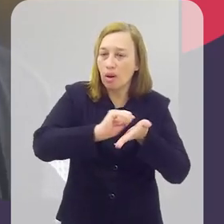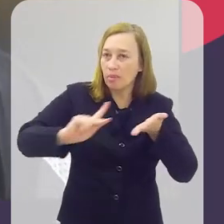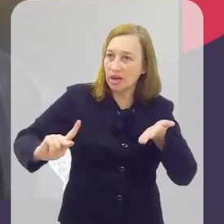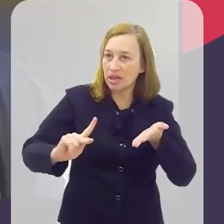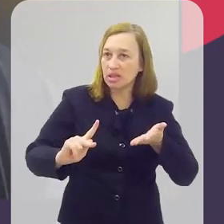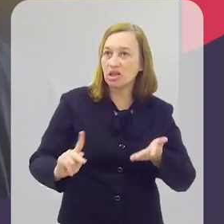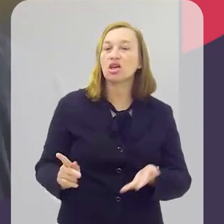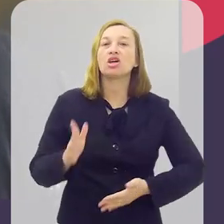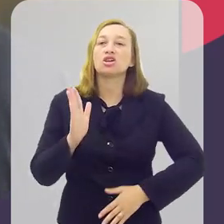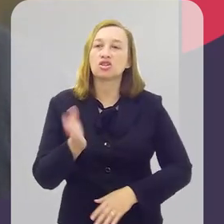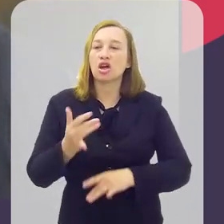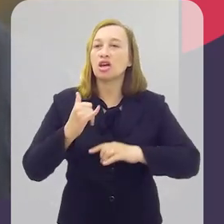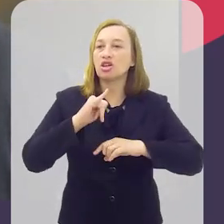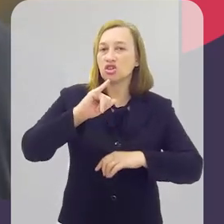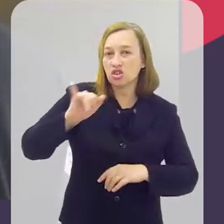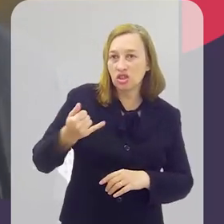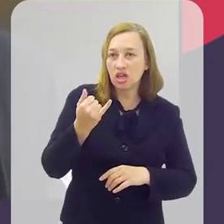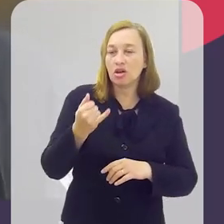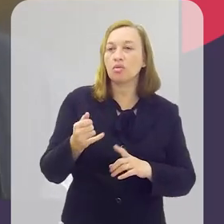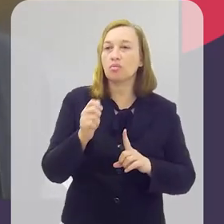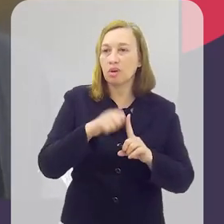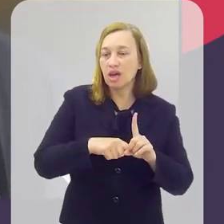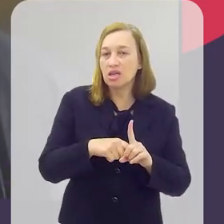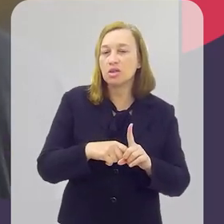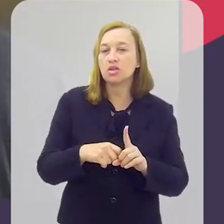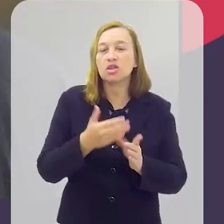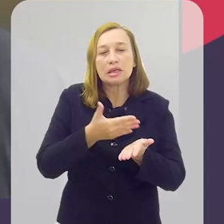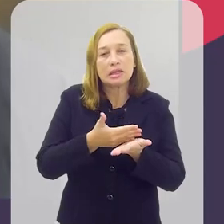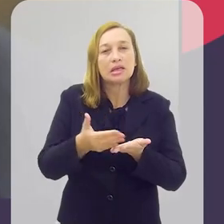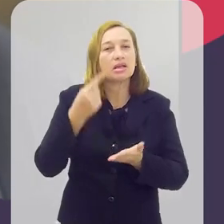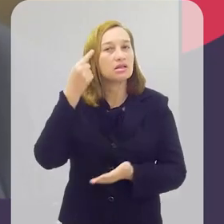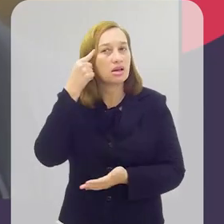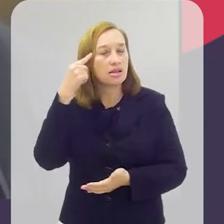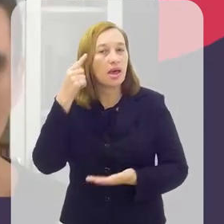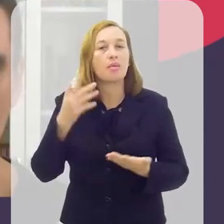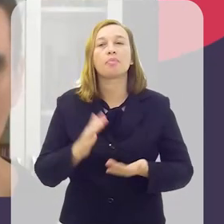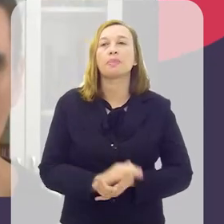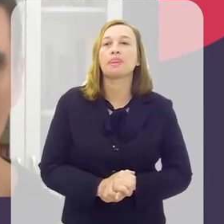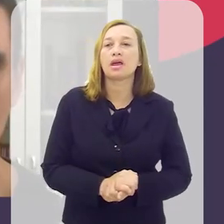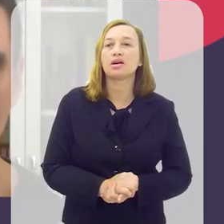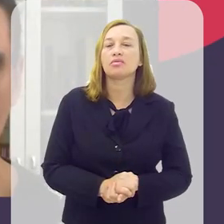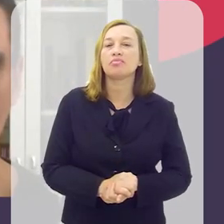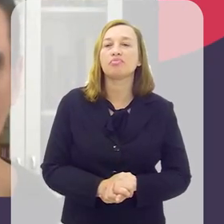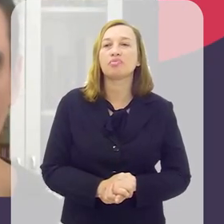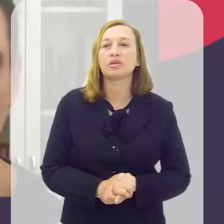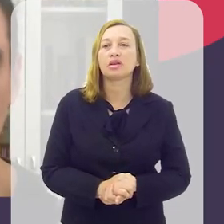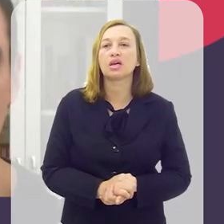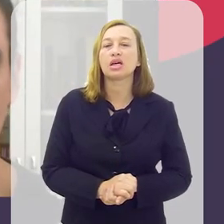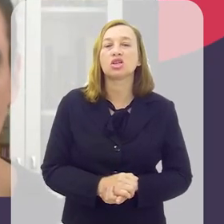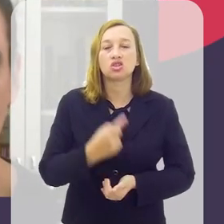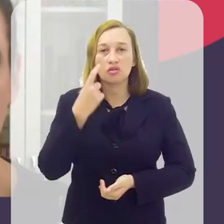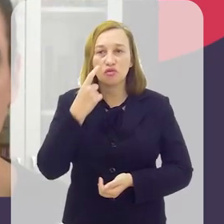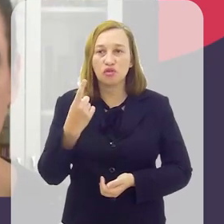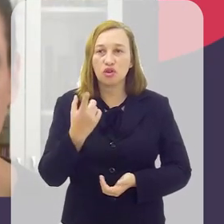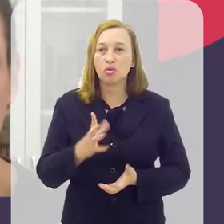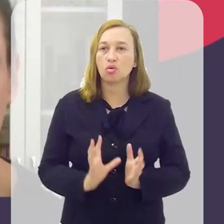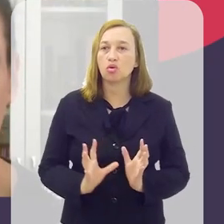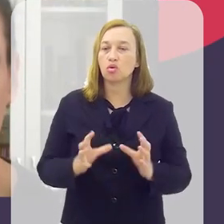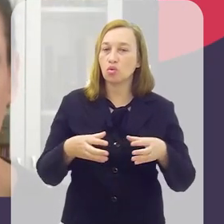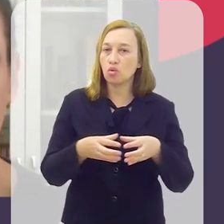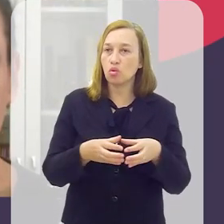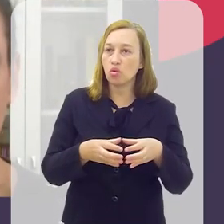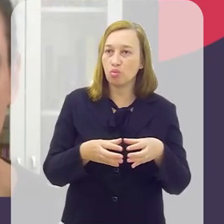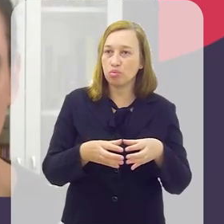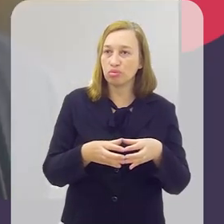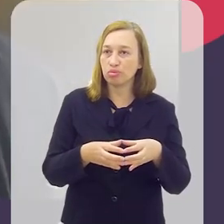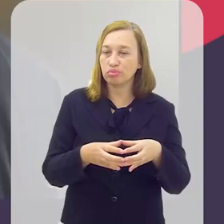E eles, logo em janeiro, já começaram com essa ideia. E, de cara ali, a gente deparou que a classe não ia